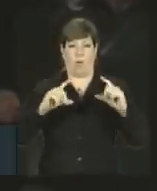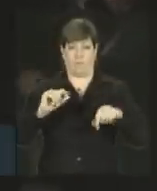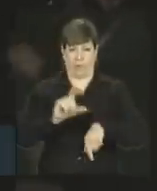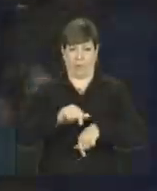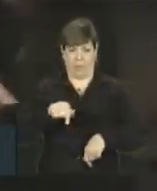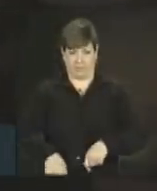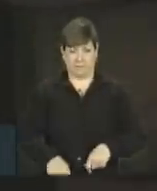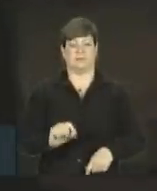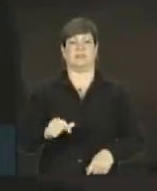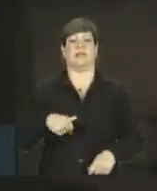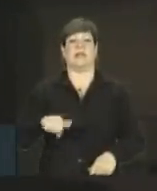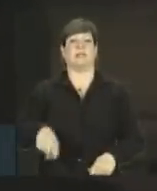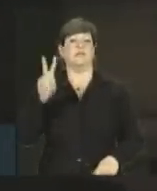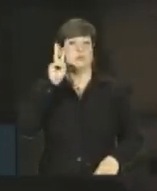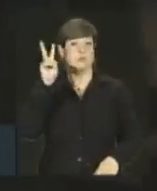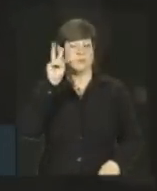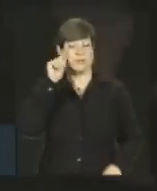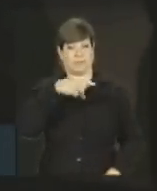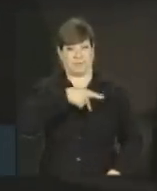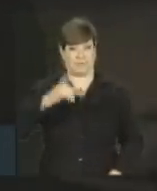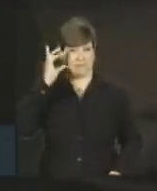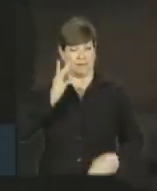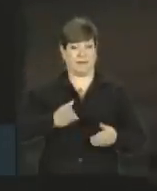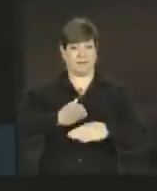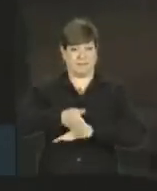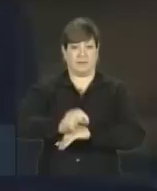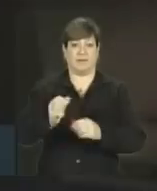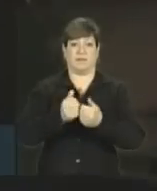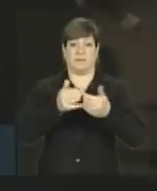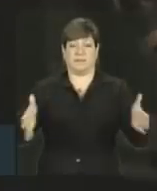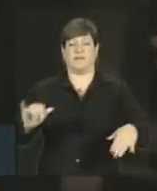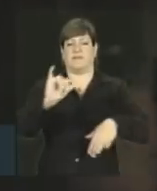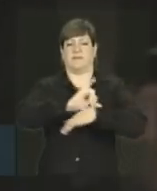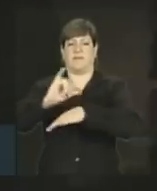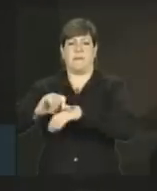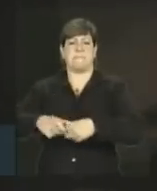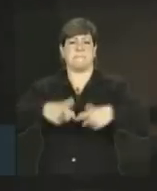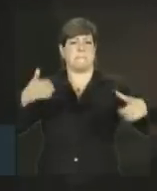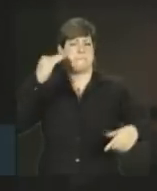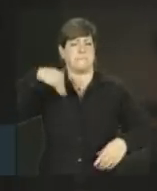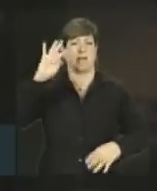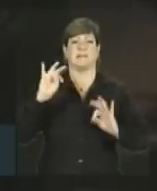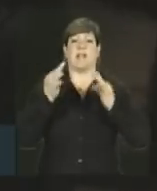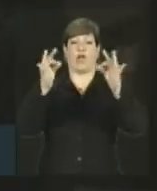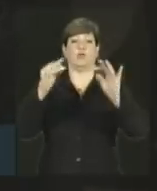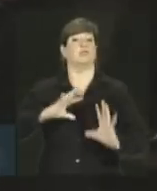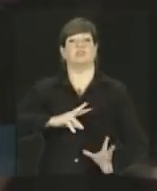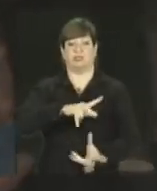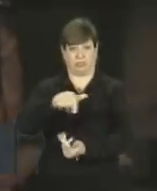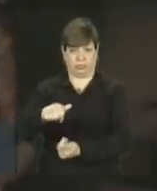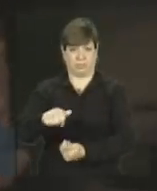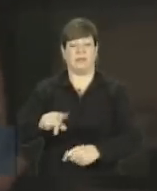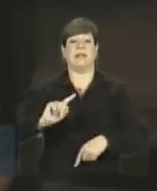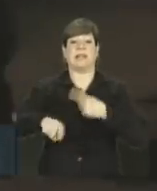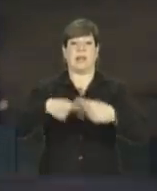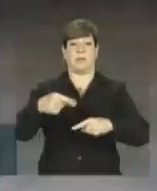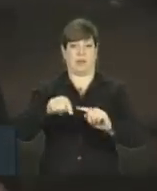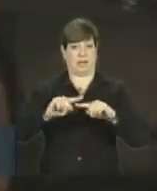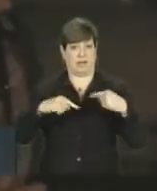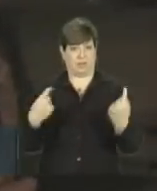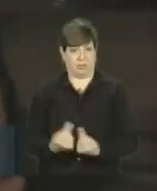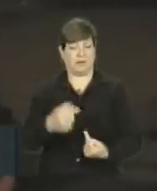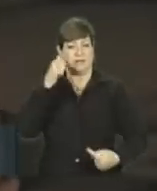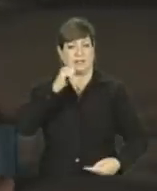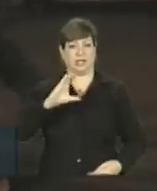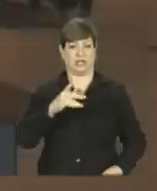Nesta segunda-feira, a presidenta Dilma participa da abertura da Cebit, a maior feira de tecnologia do mundo. Após a cerimônia, a chanceler Angela Merkel